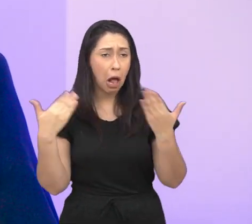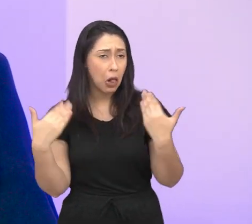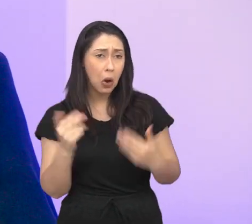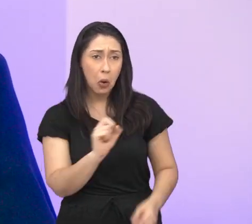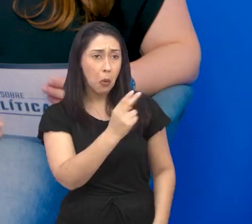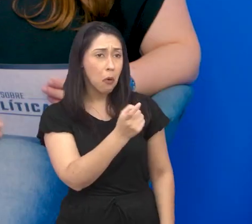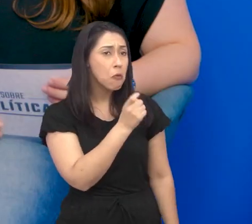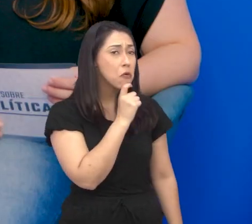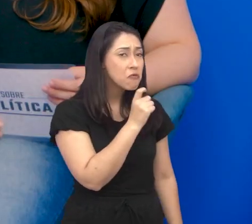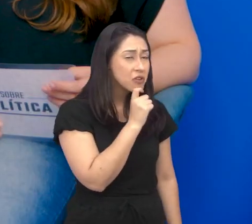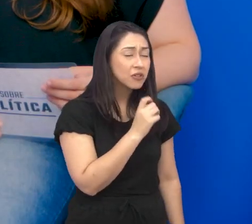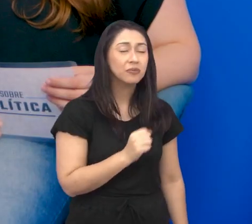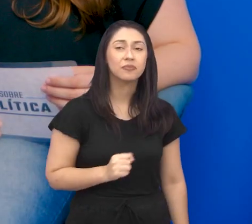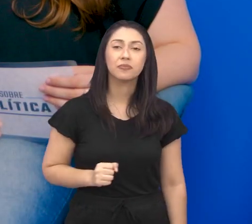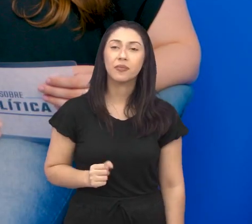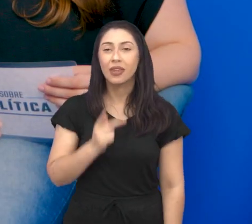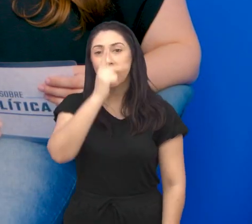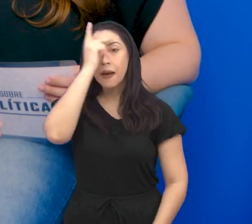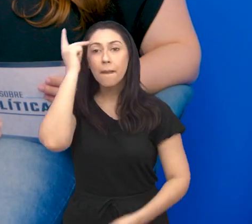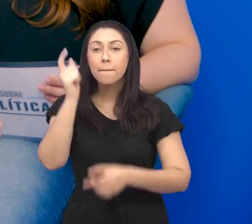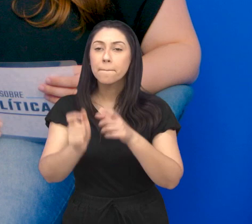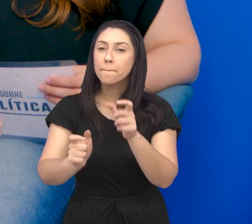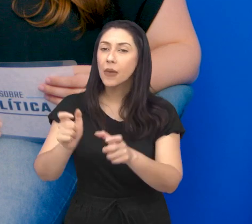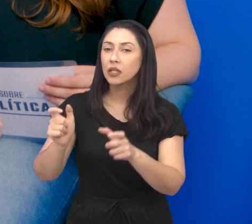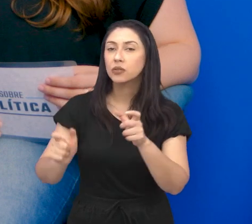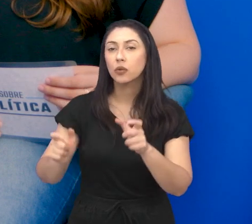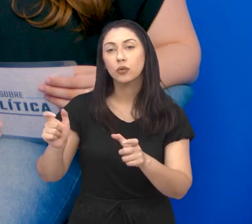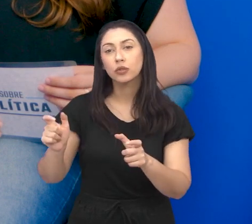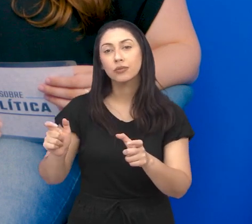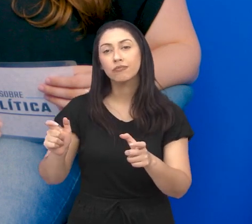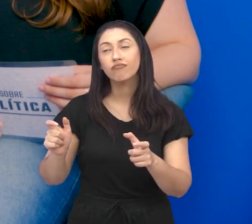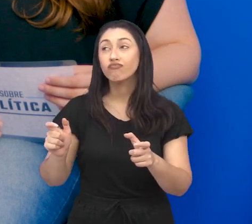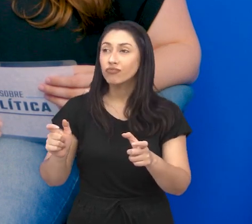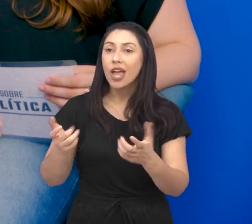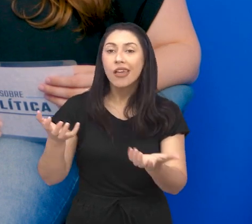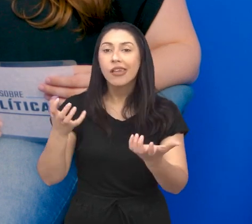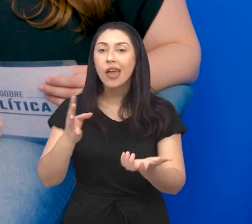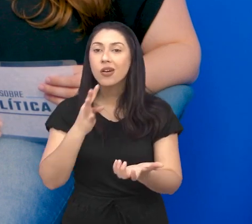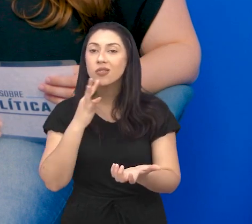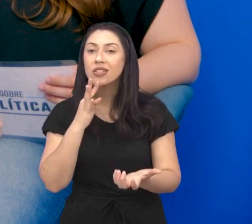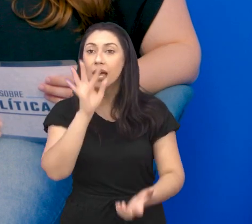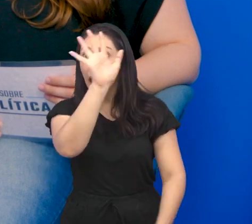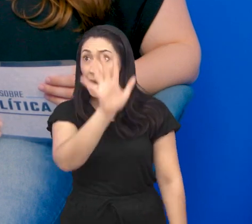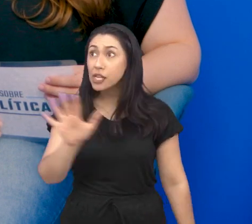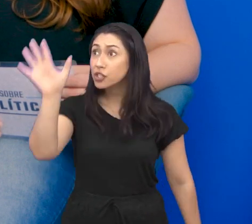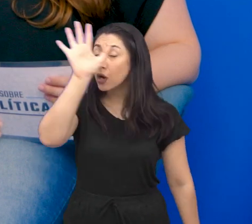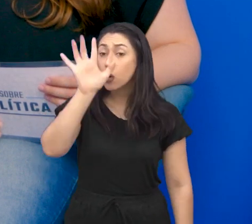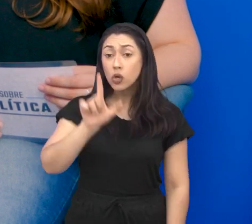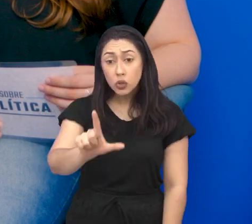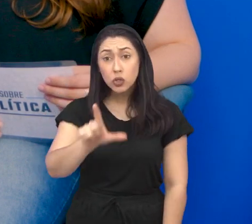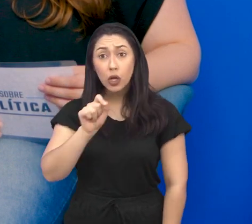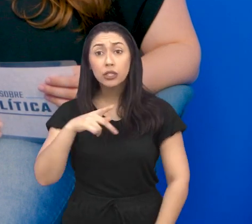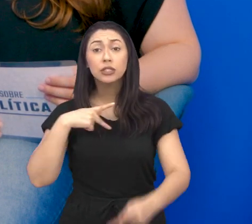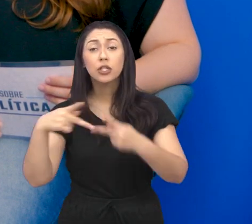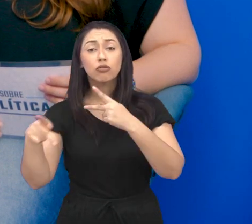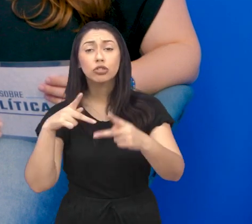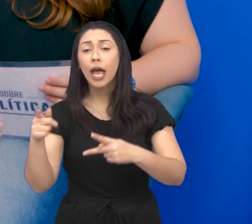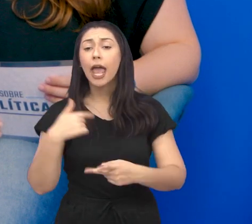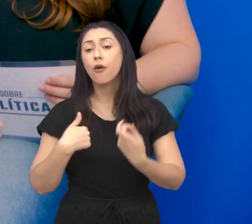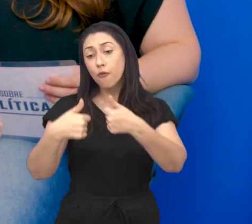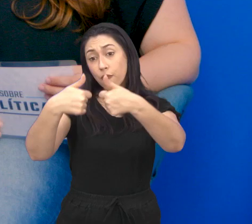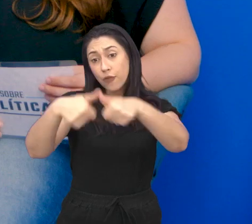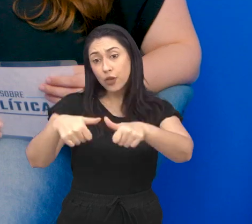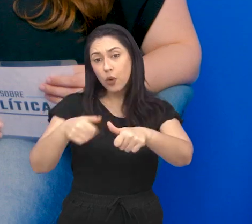inverno também. Pessoas que podem, por exemplo, querem conhecer um pouco de tudo aqui na região e acabam tendo São José como um